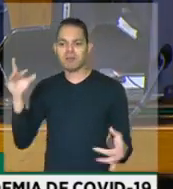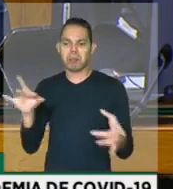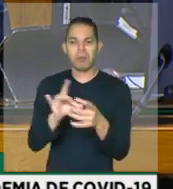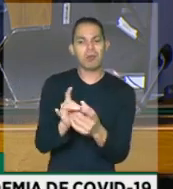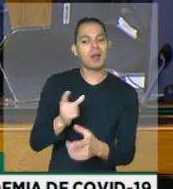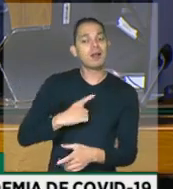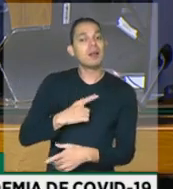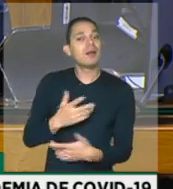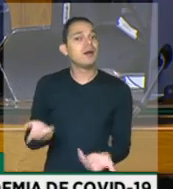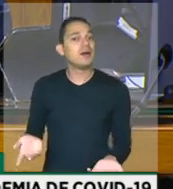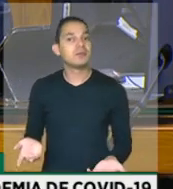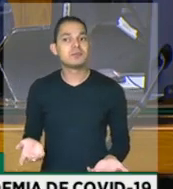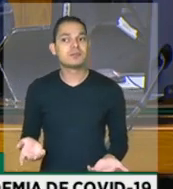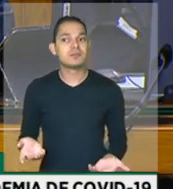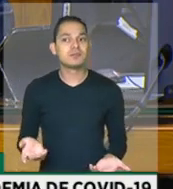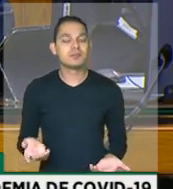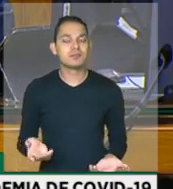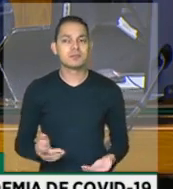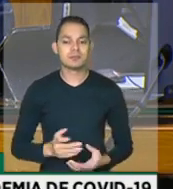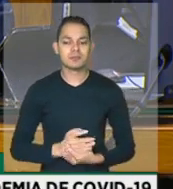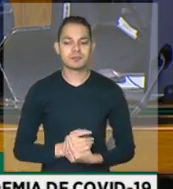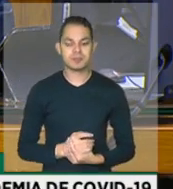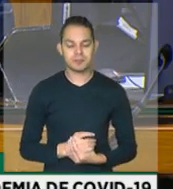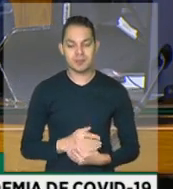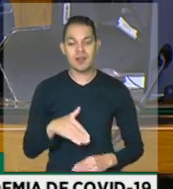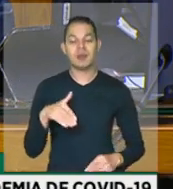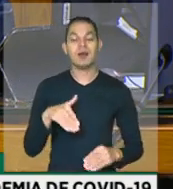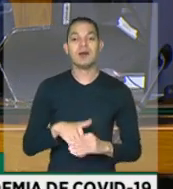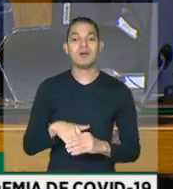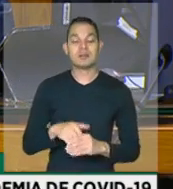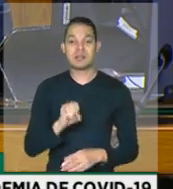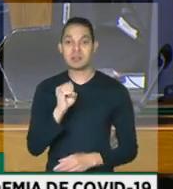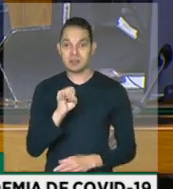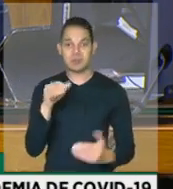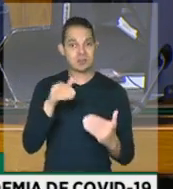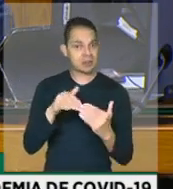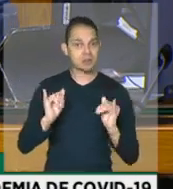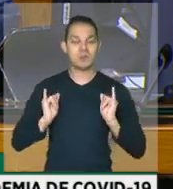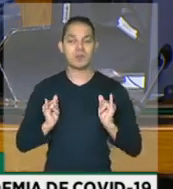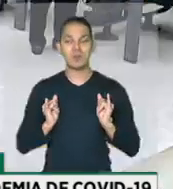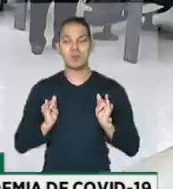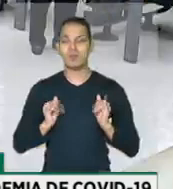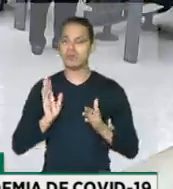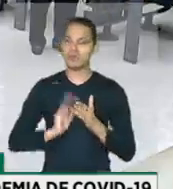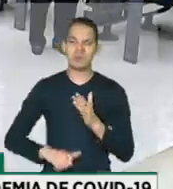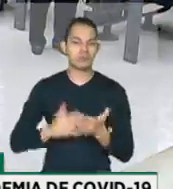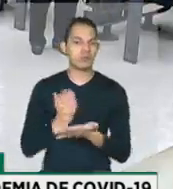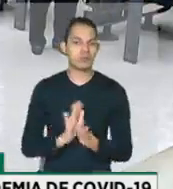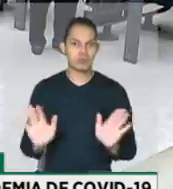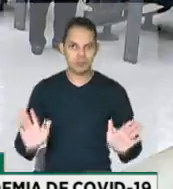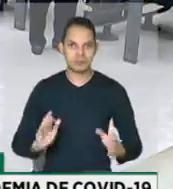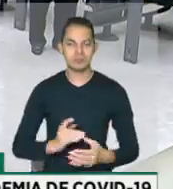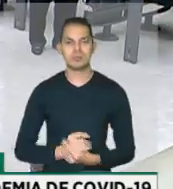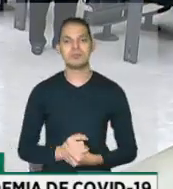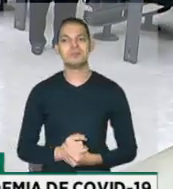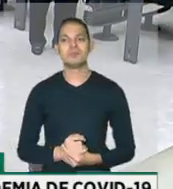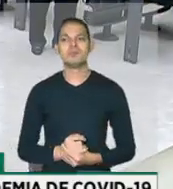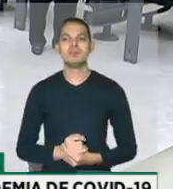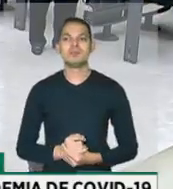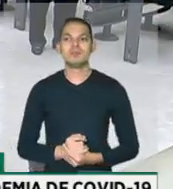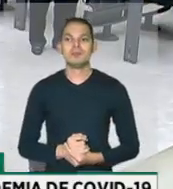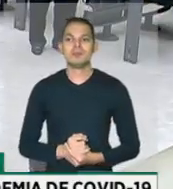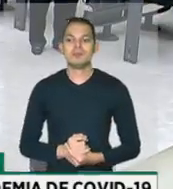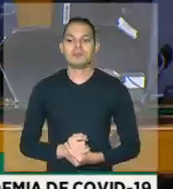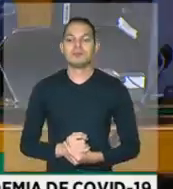condição Eu acho que a pode suprimir. Pode tirar. Em votação, o a for é a favor, permanece como se acha, suprimir. Ok, tudo bem.